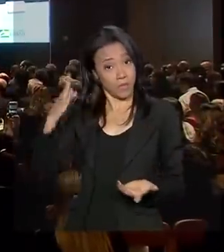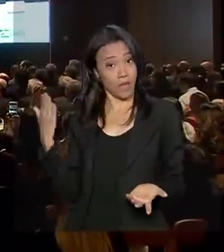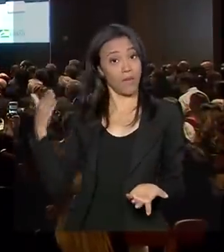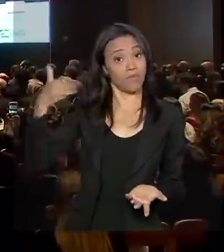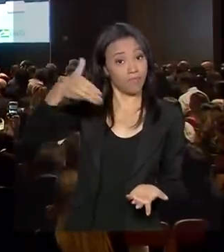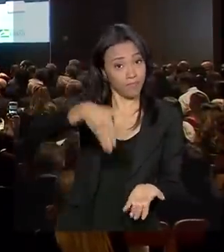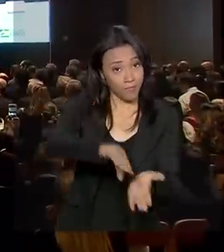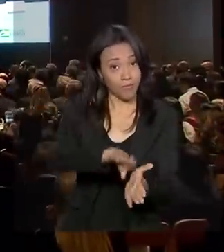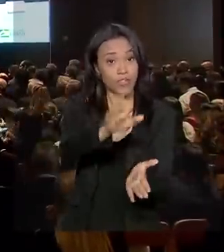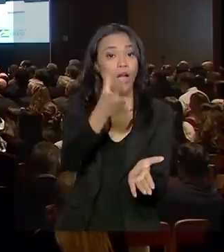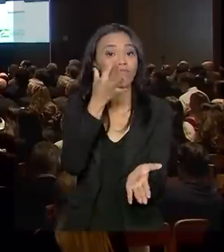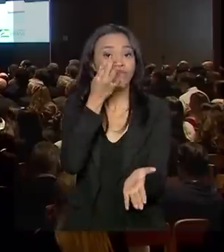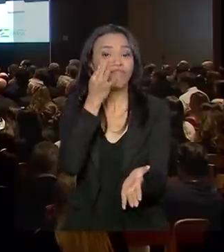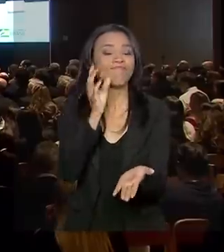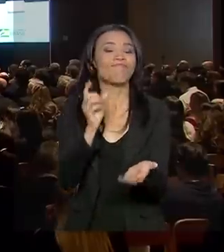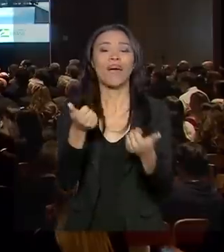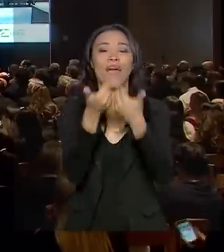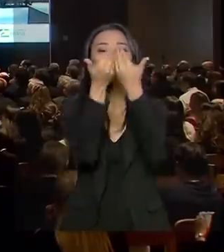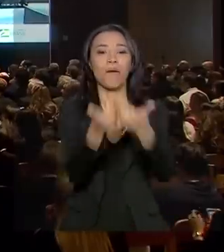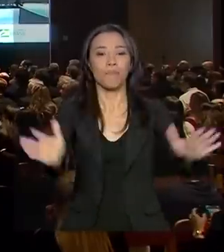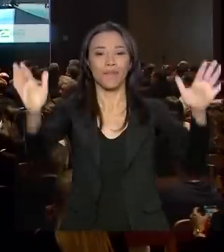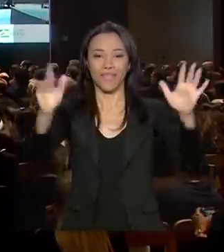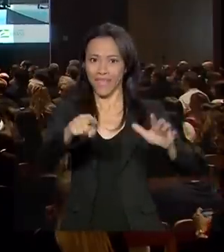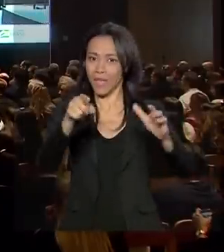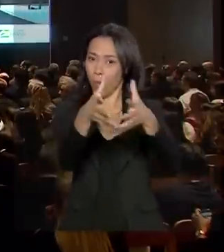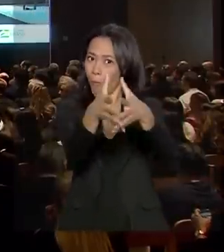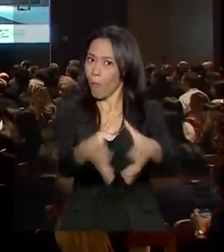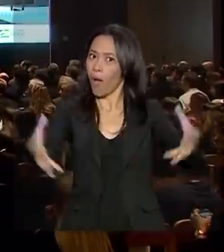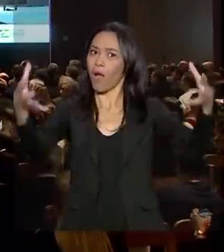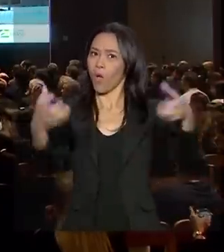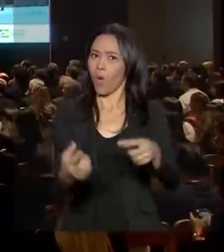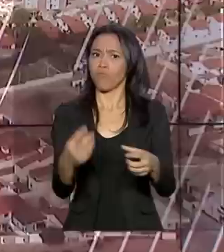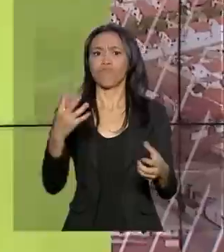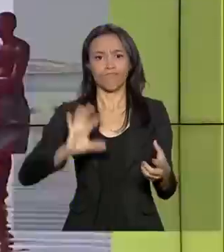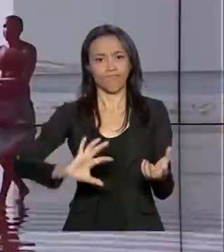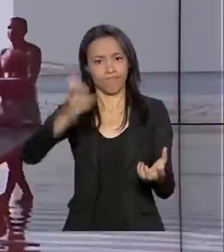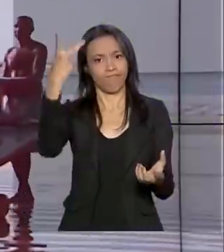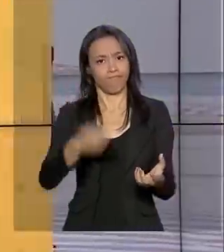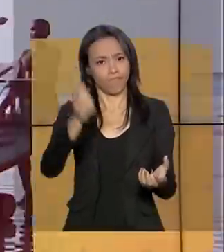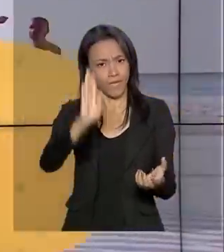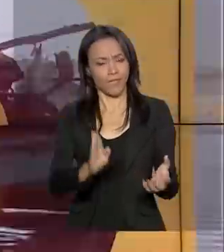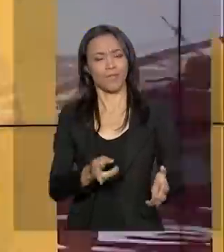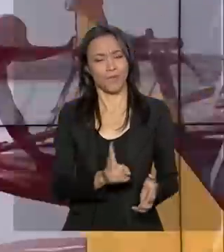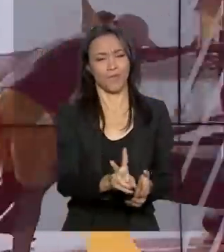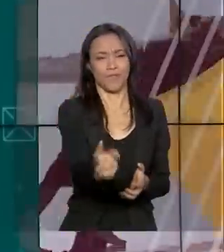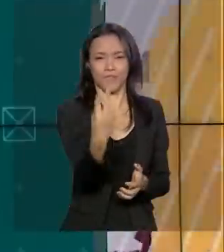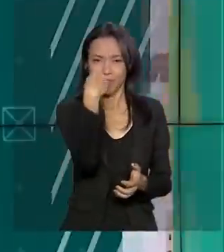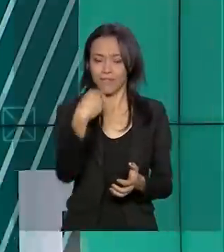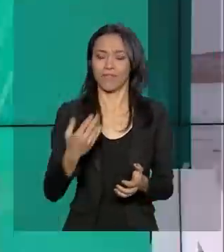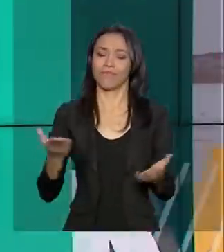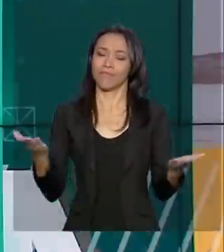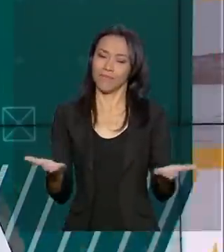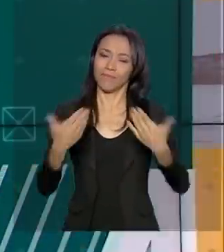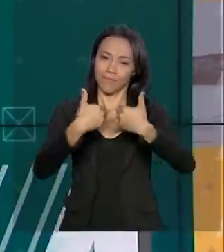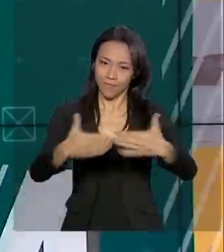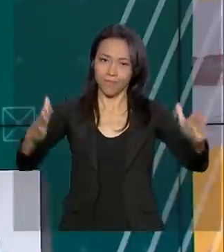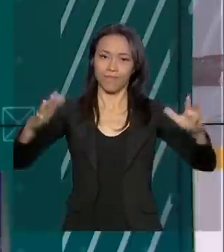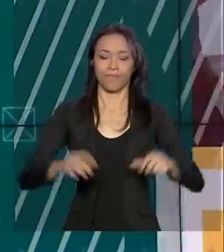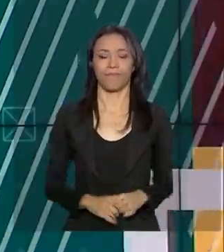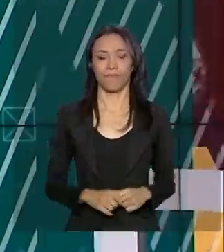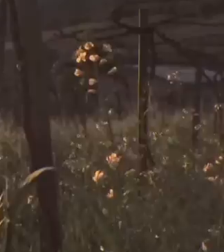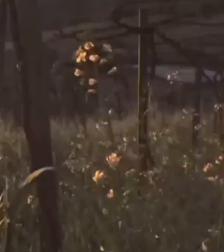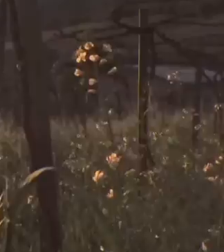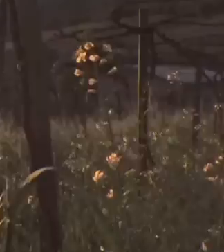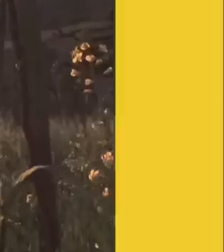na capital paulista para abrir o fórum, considerado o maior já realizado no país. Fique com a gente, o Brasil em Dia já está no